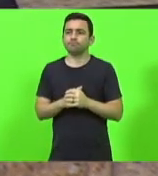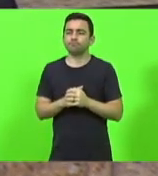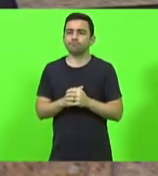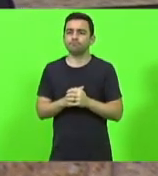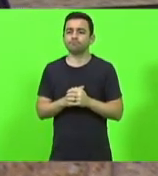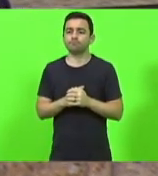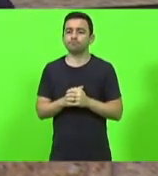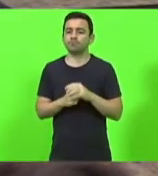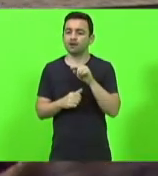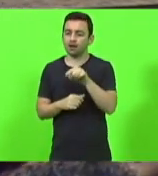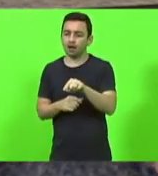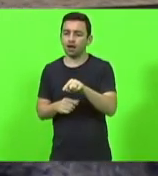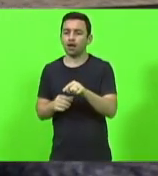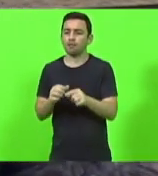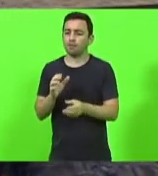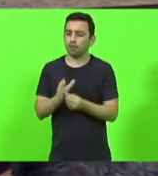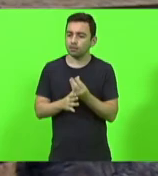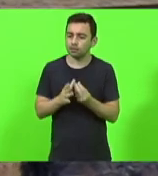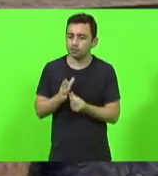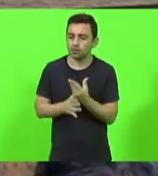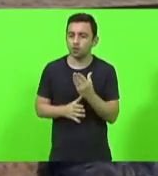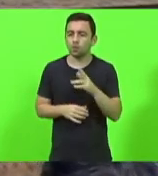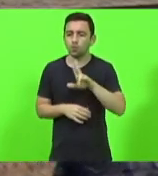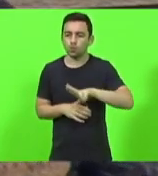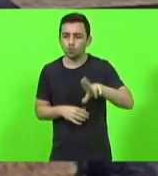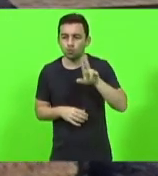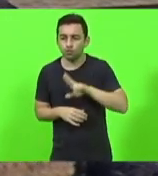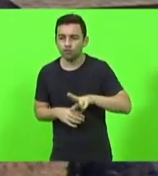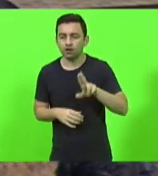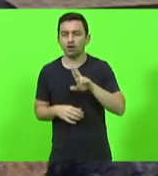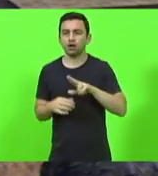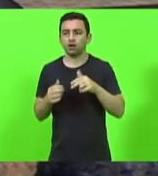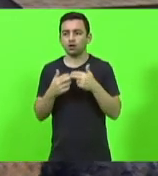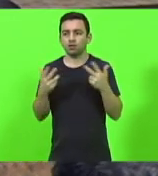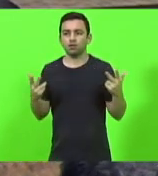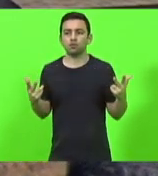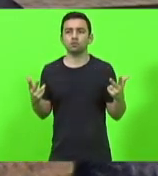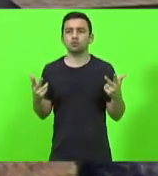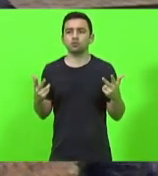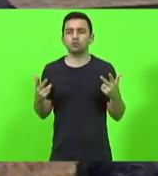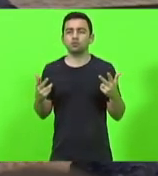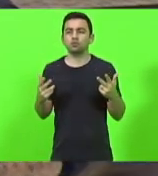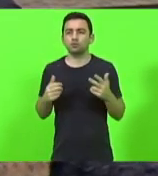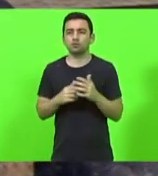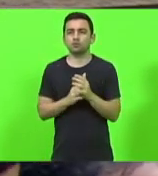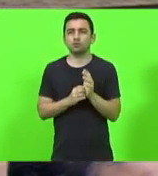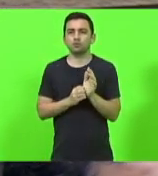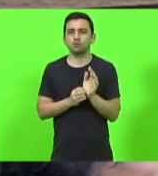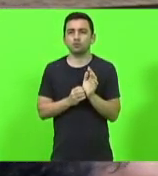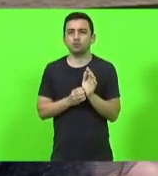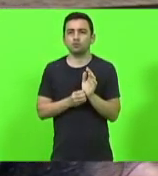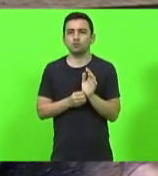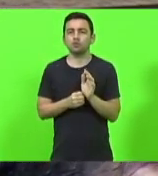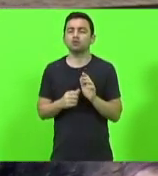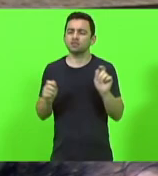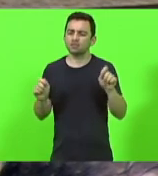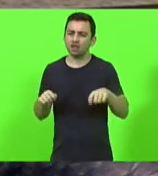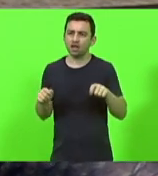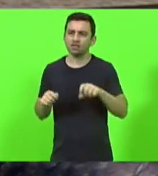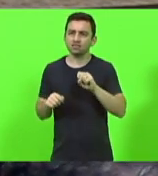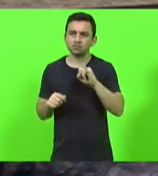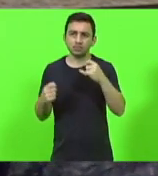a plantação de uvas, lá e tudo, e lá, se fosse na mão da iniciativa privada, daí sim, eles vão buscar melhor preço.